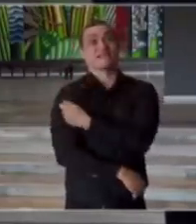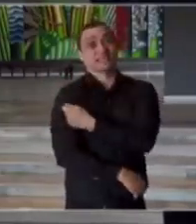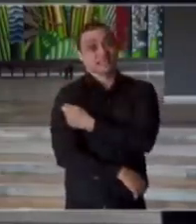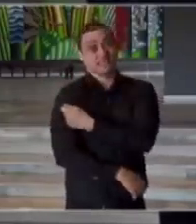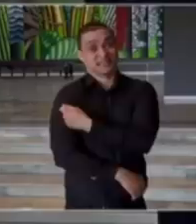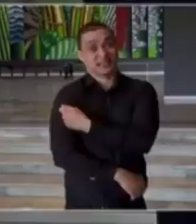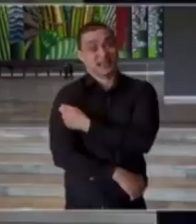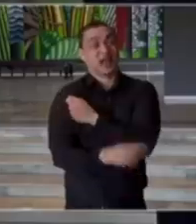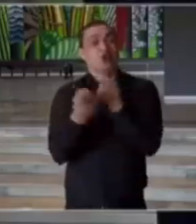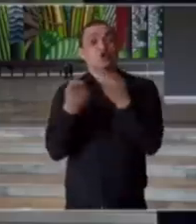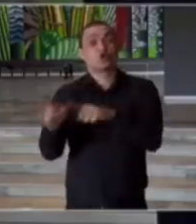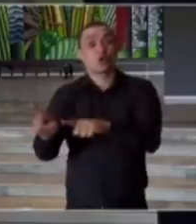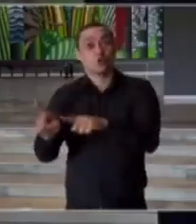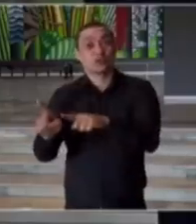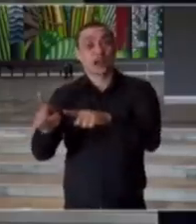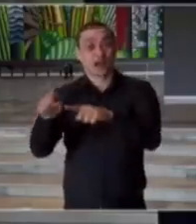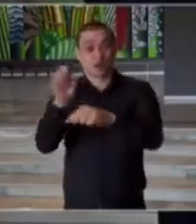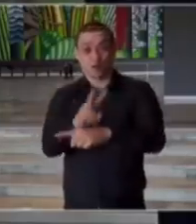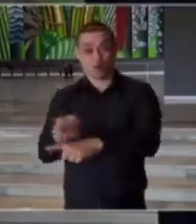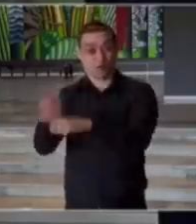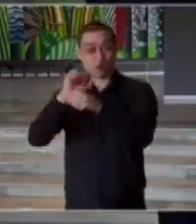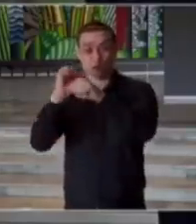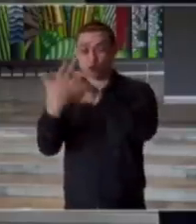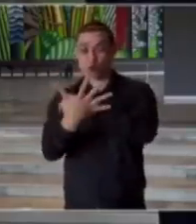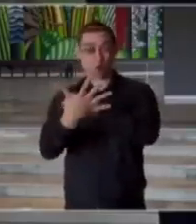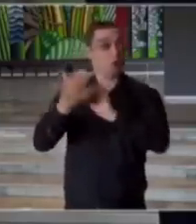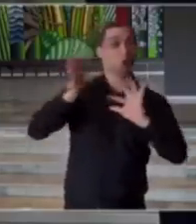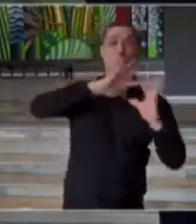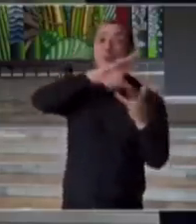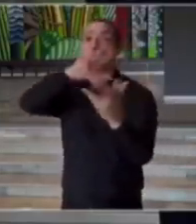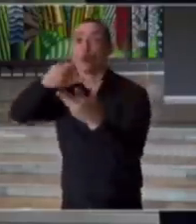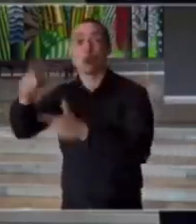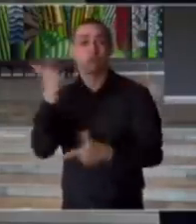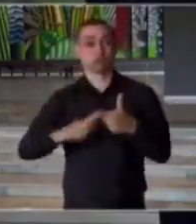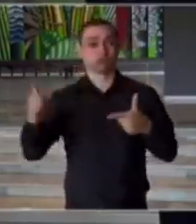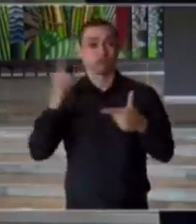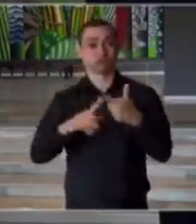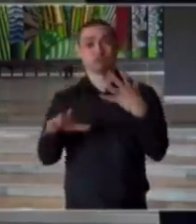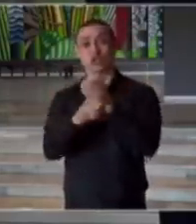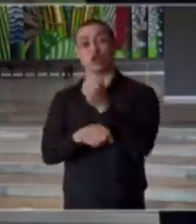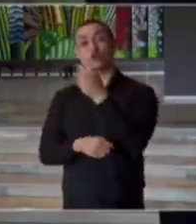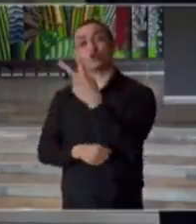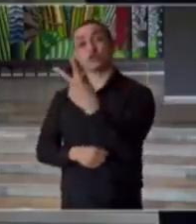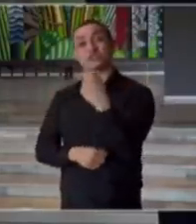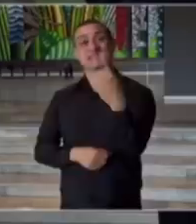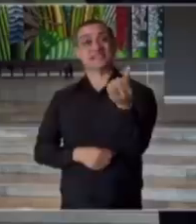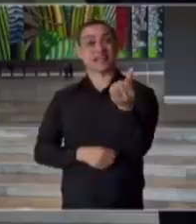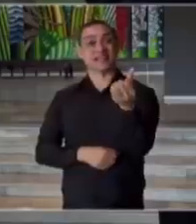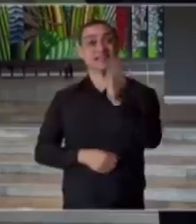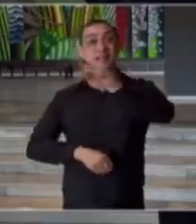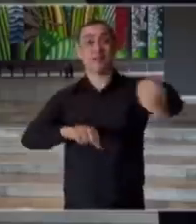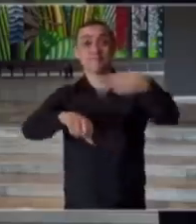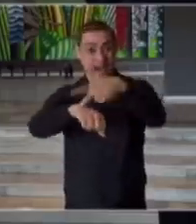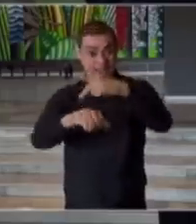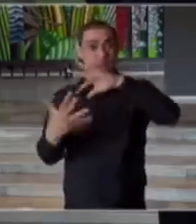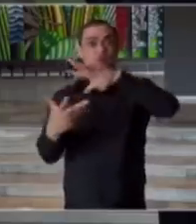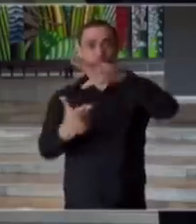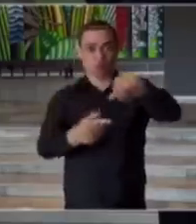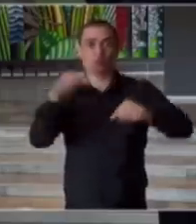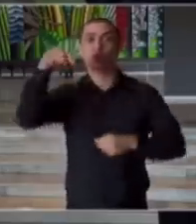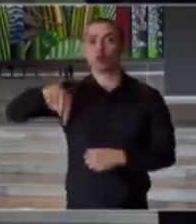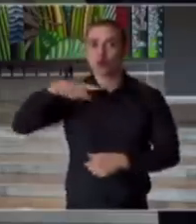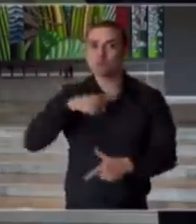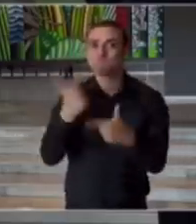contra o vírus que abalou o mundo. 216 países do mundo enfrentam hoje